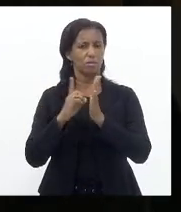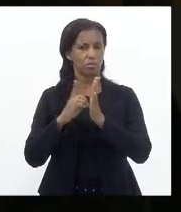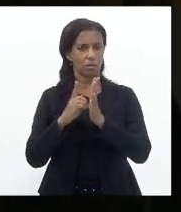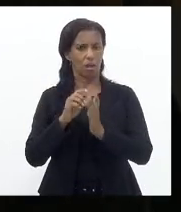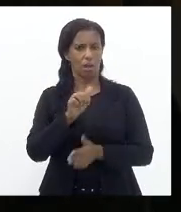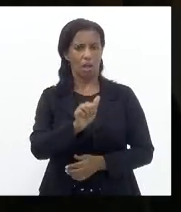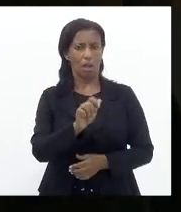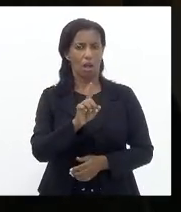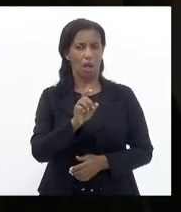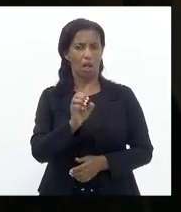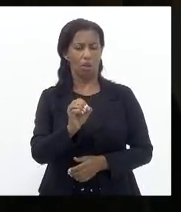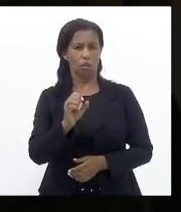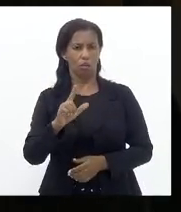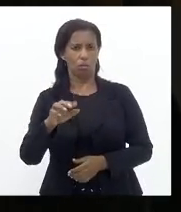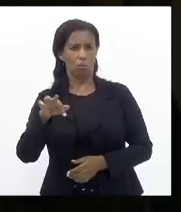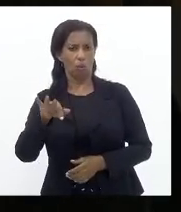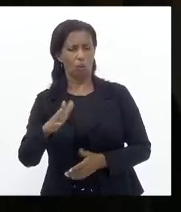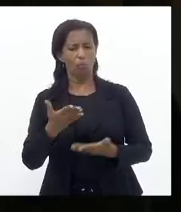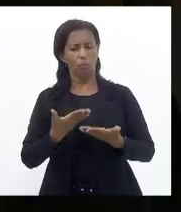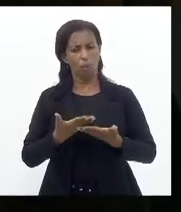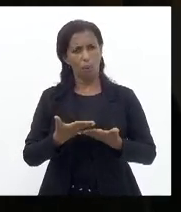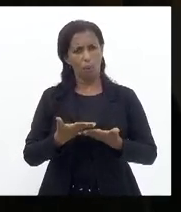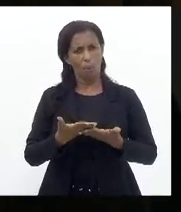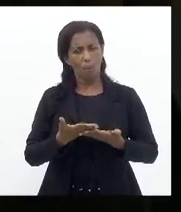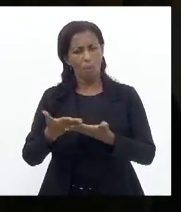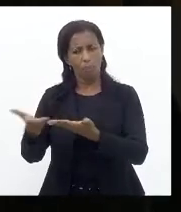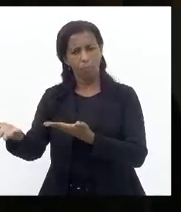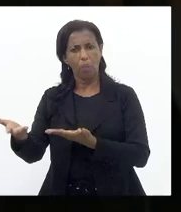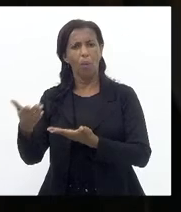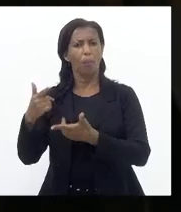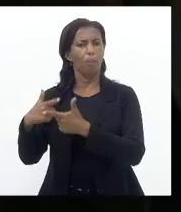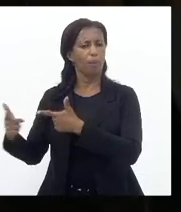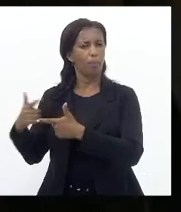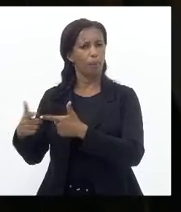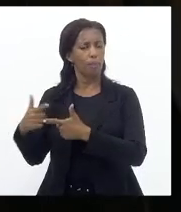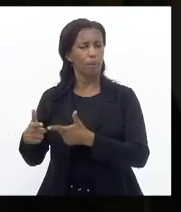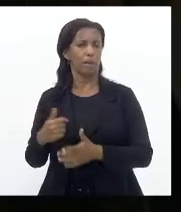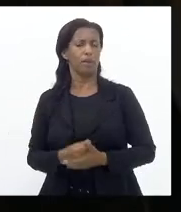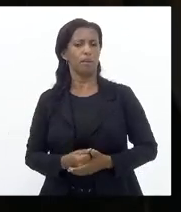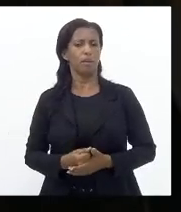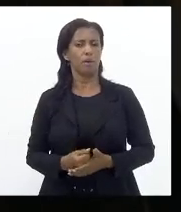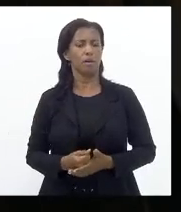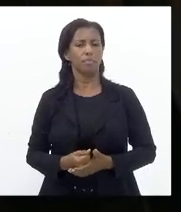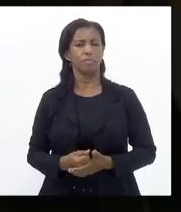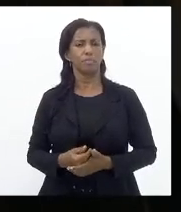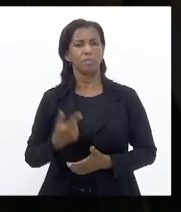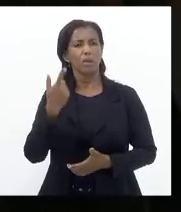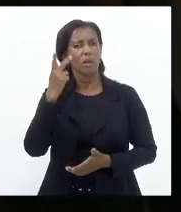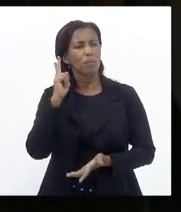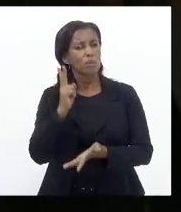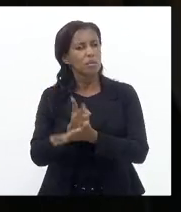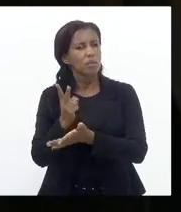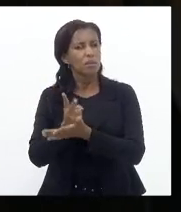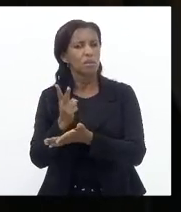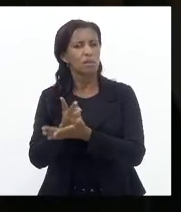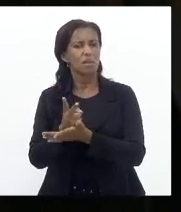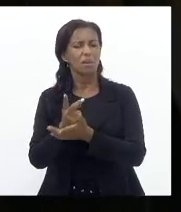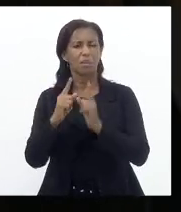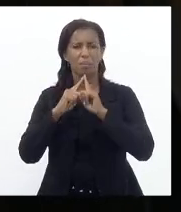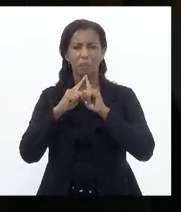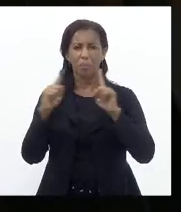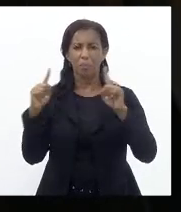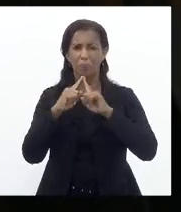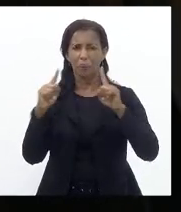Adolfo Konder Levei a ele O problema Eu recebo Sempre queixas Não